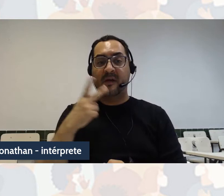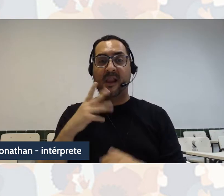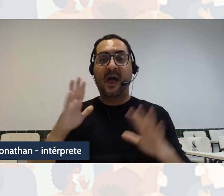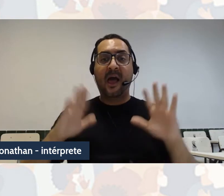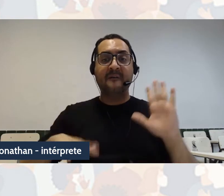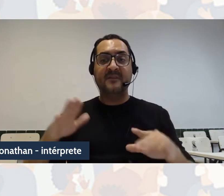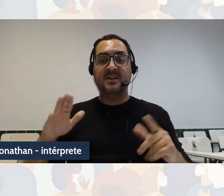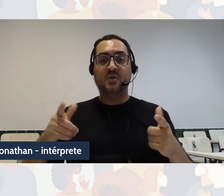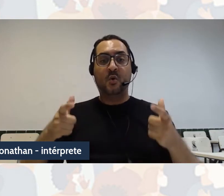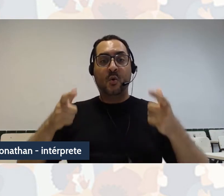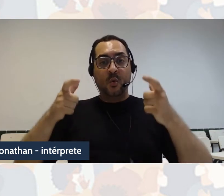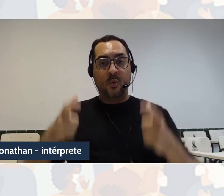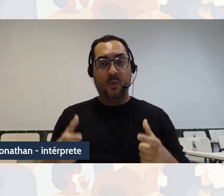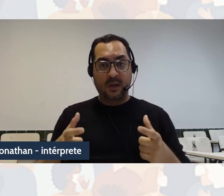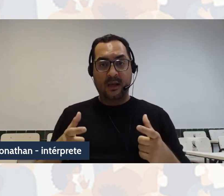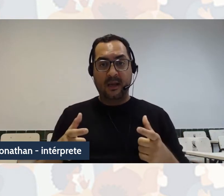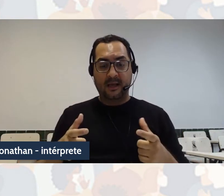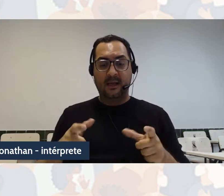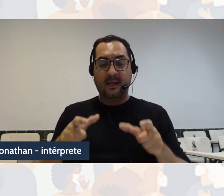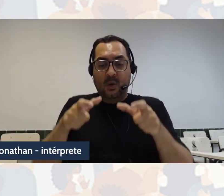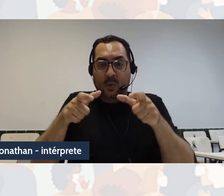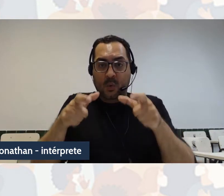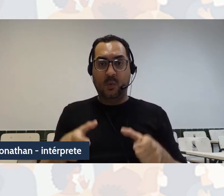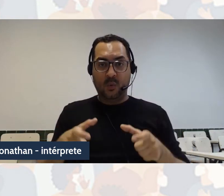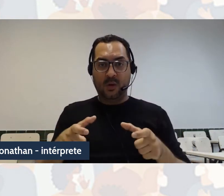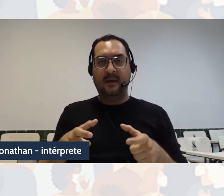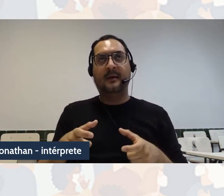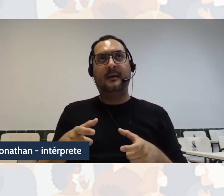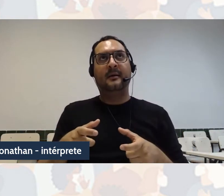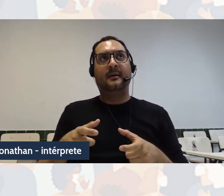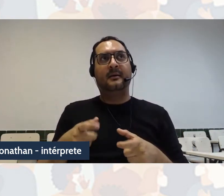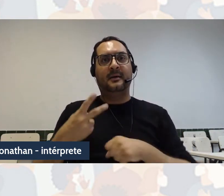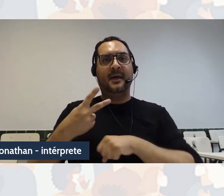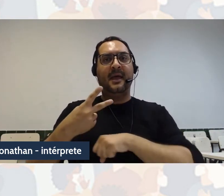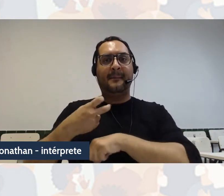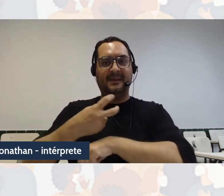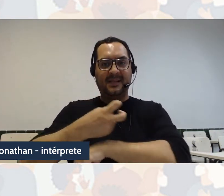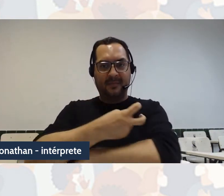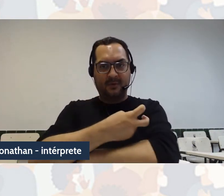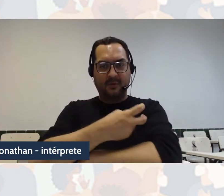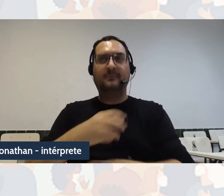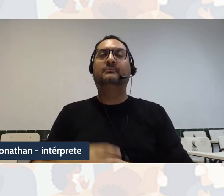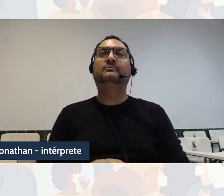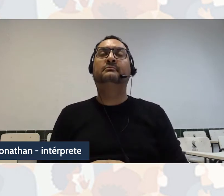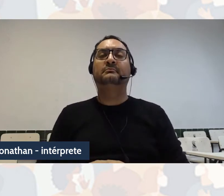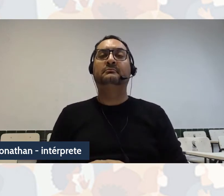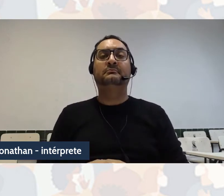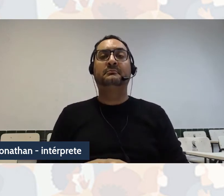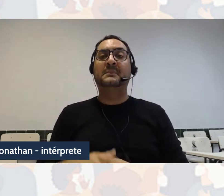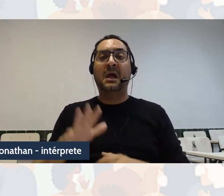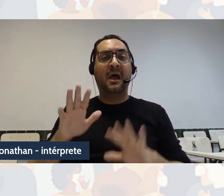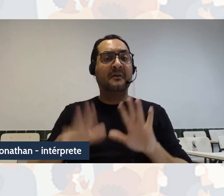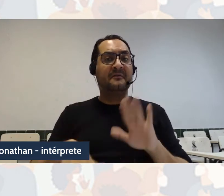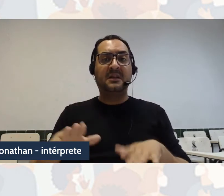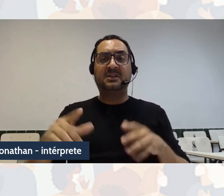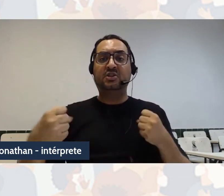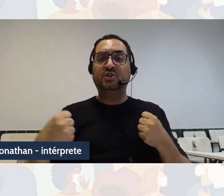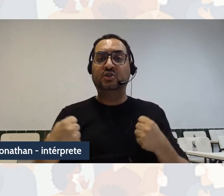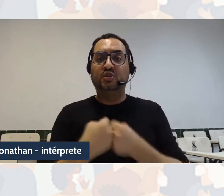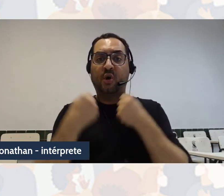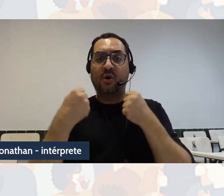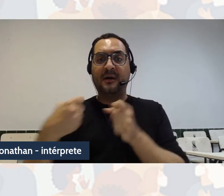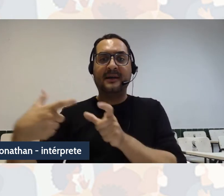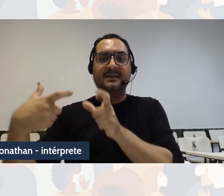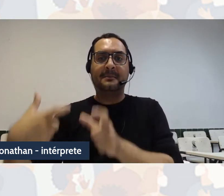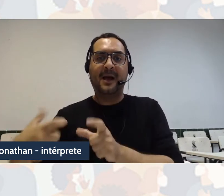a ubicación epistêmica, como ele diz, coincide com o lugar social. Então, segundo